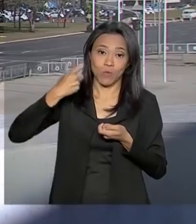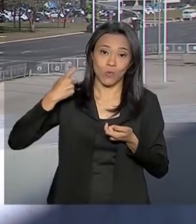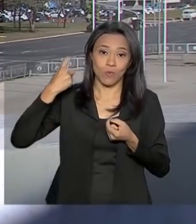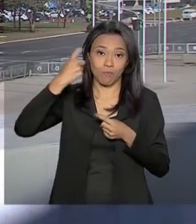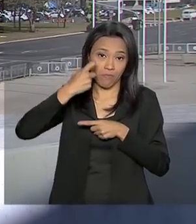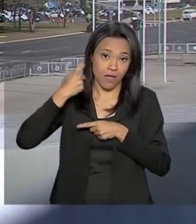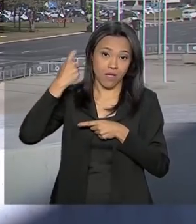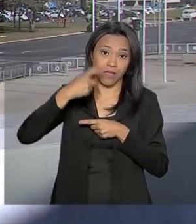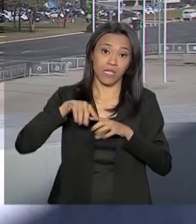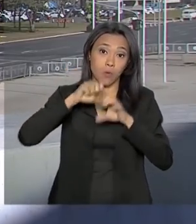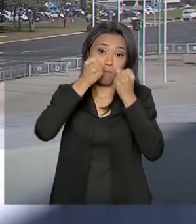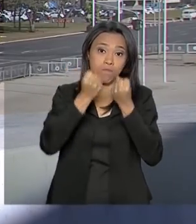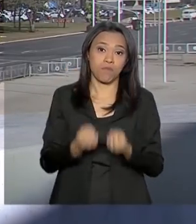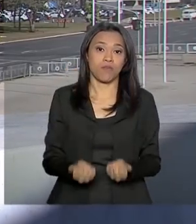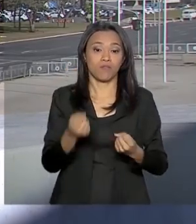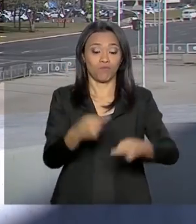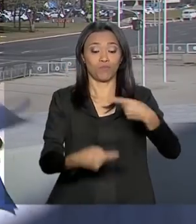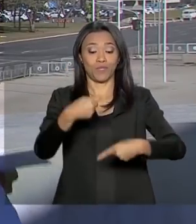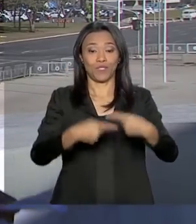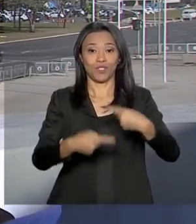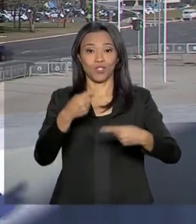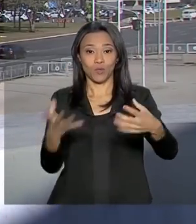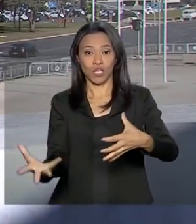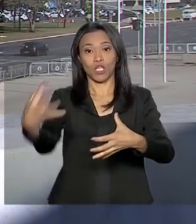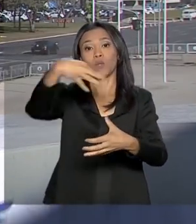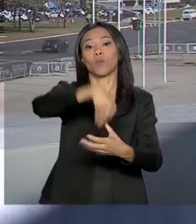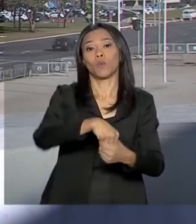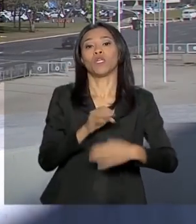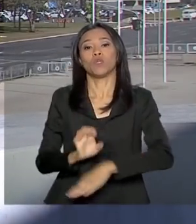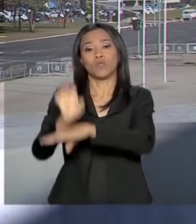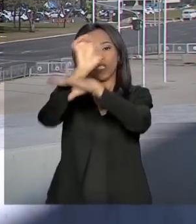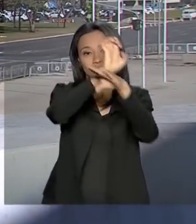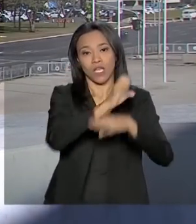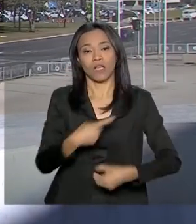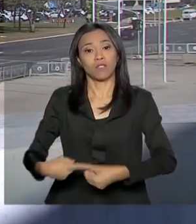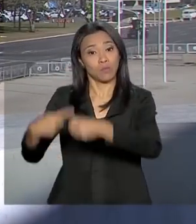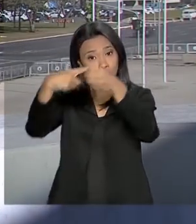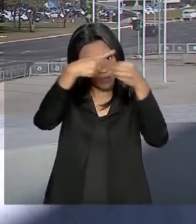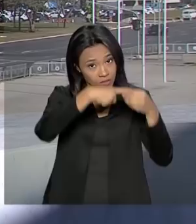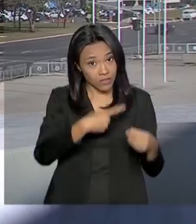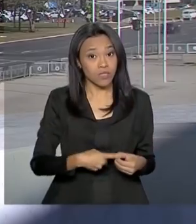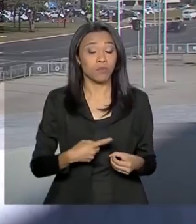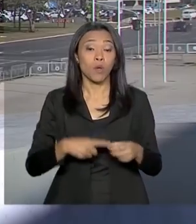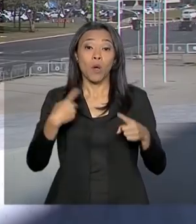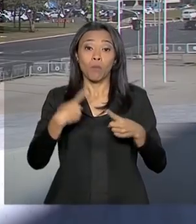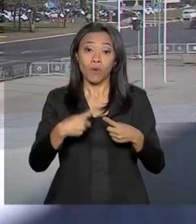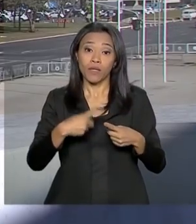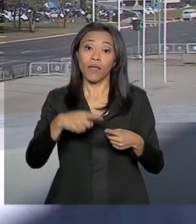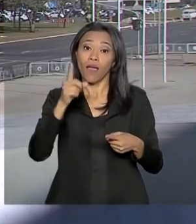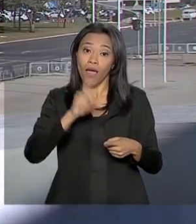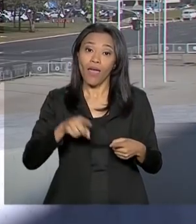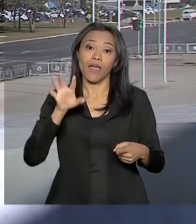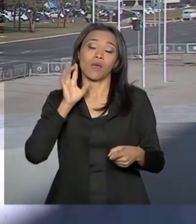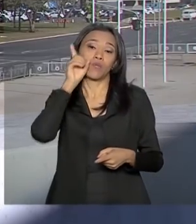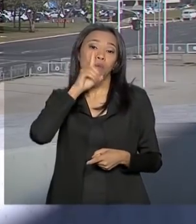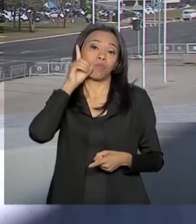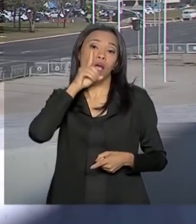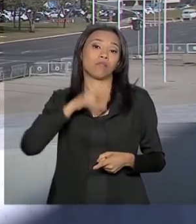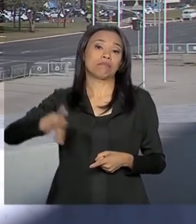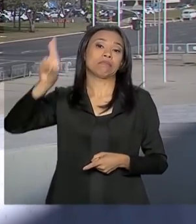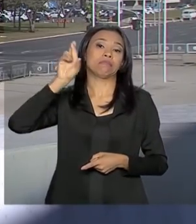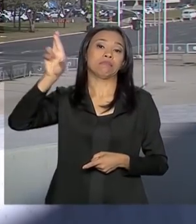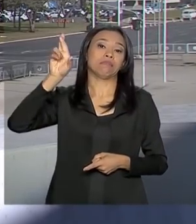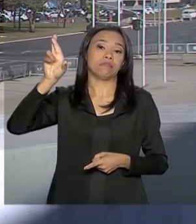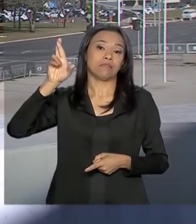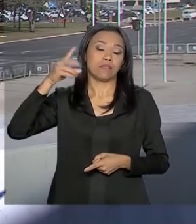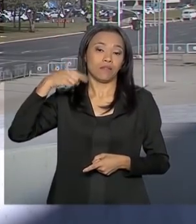é o peso político dessa inclusão. Ou seja, estados e municípios estariam transferindo para os deputados a responsabilidade de